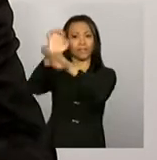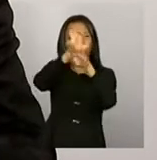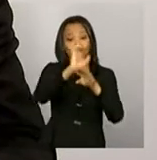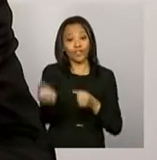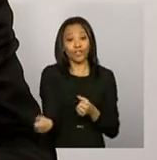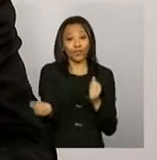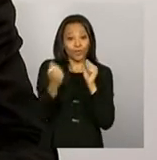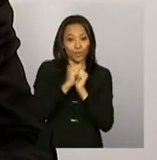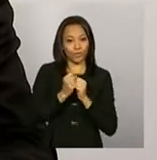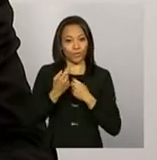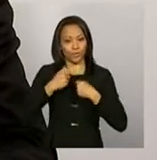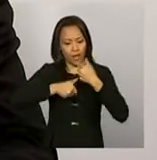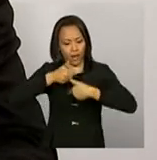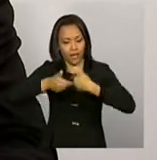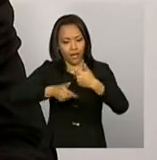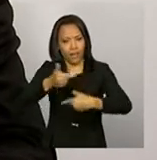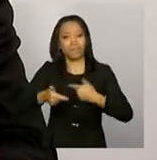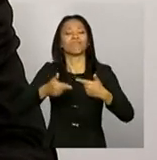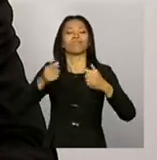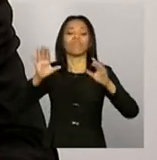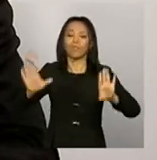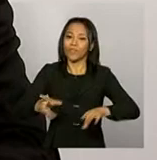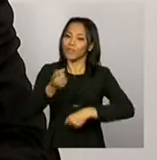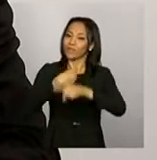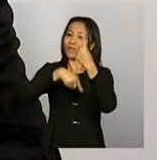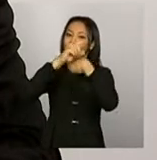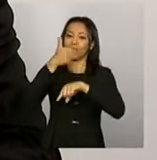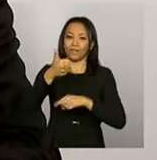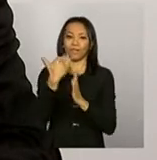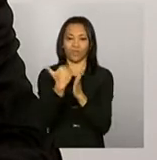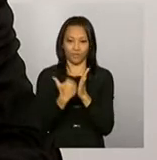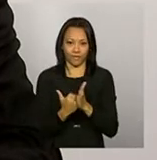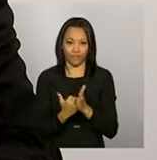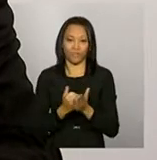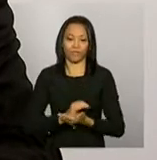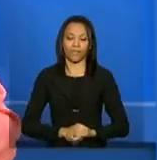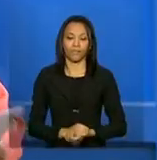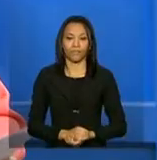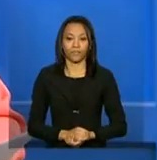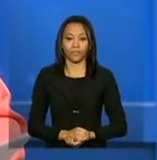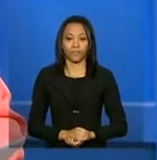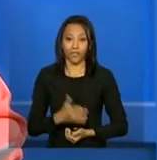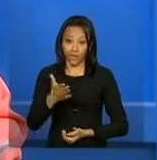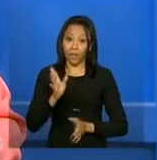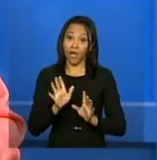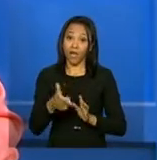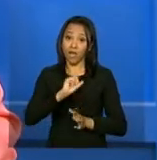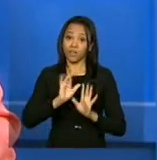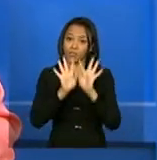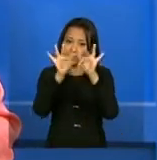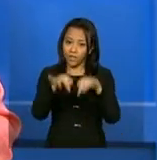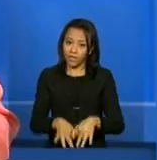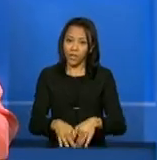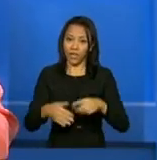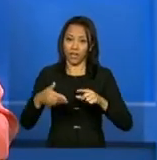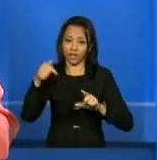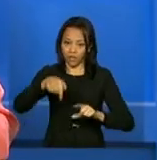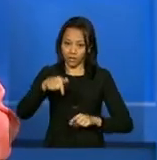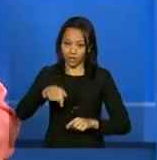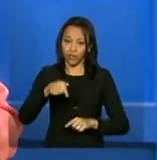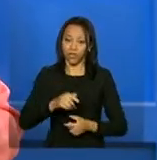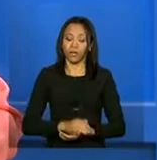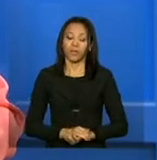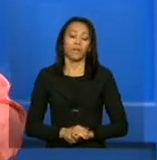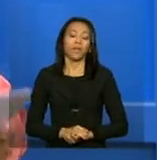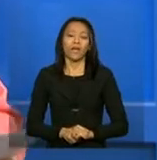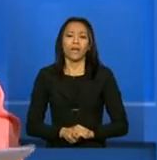constroem um cadastro único e o programa Bolsa Família. Pois é, secretário, antes de encerrarmos o bloco, você